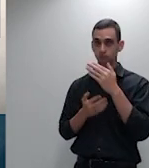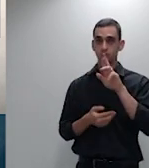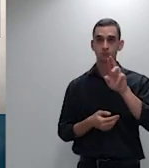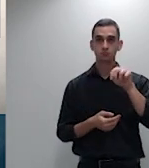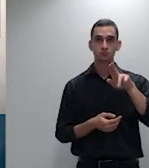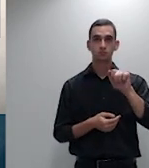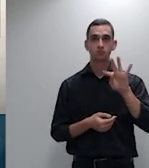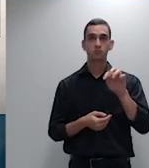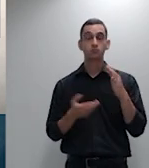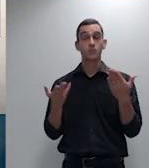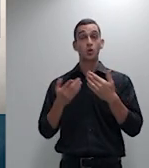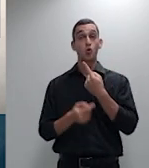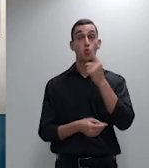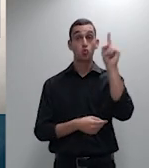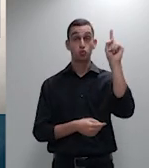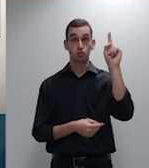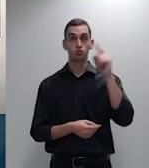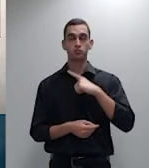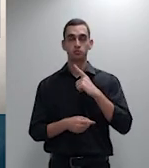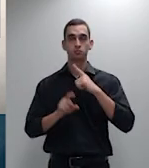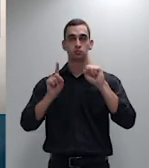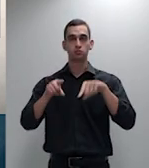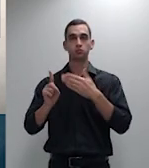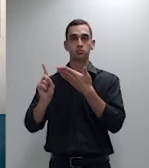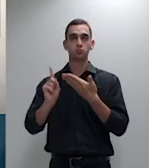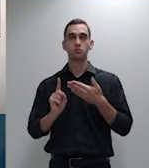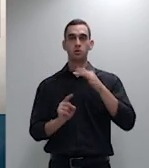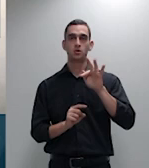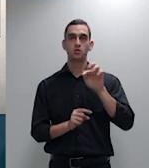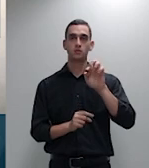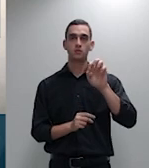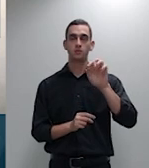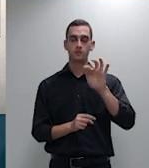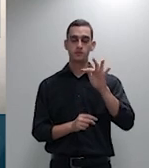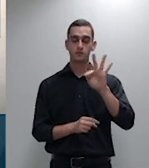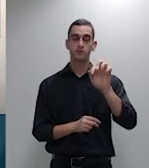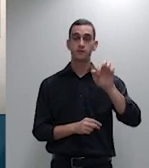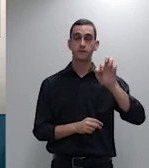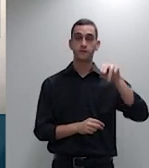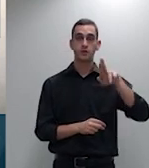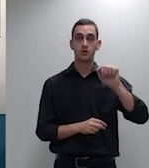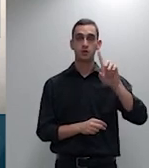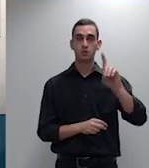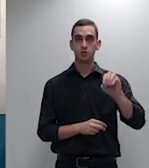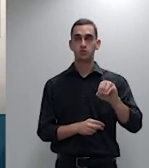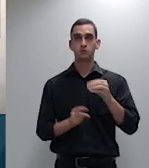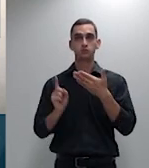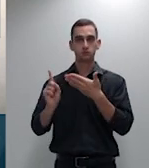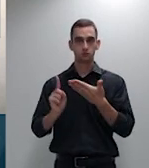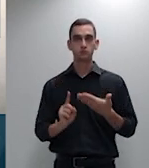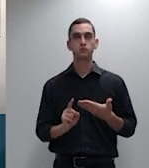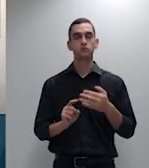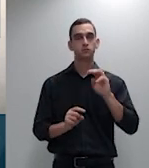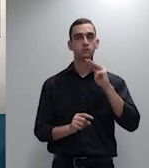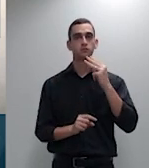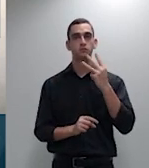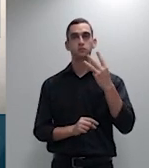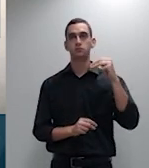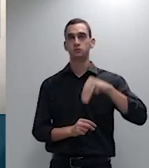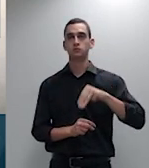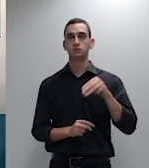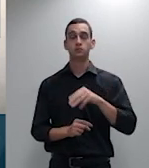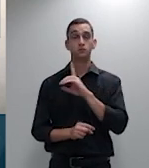Fernando Rodolfo Mercês Moris que tem a palavra fala pela defensoria pública do estado de São Paulo